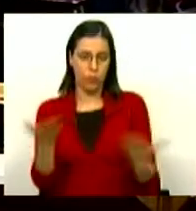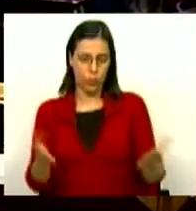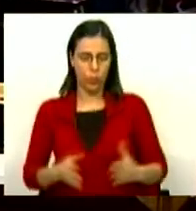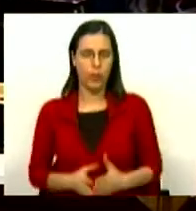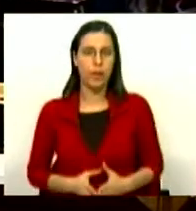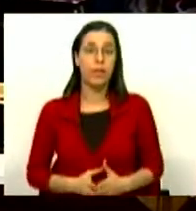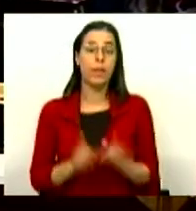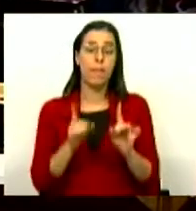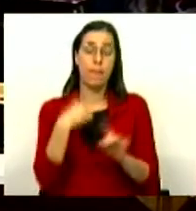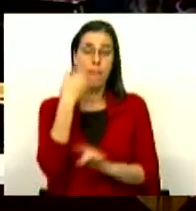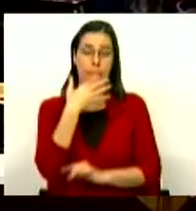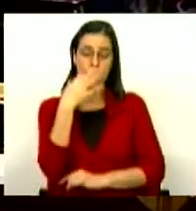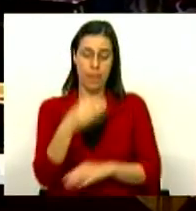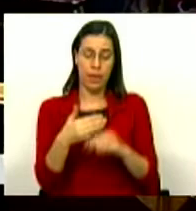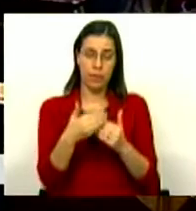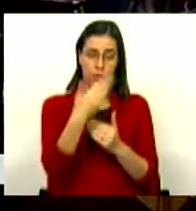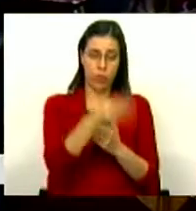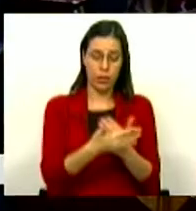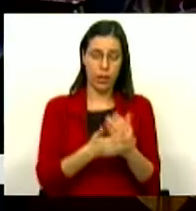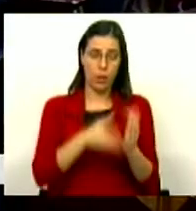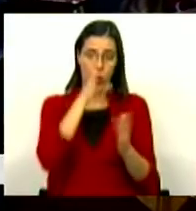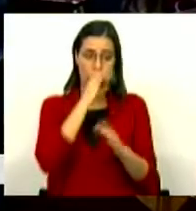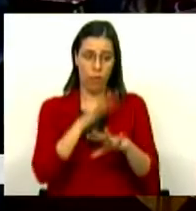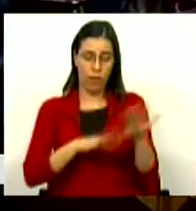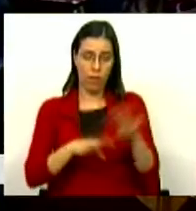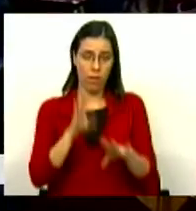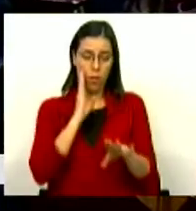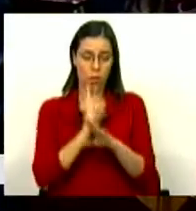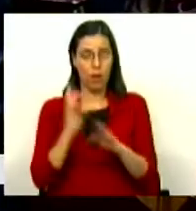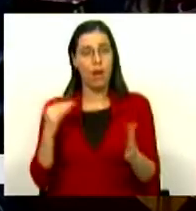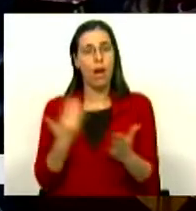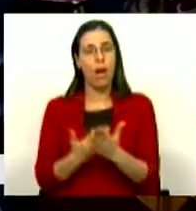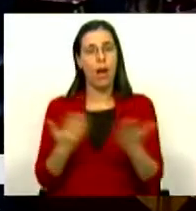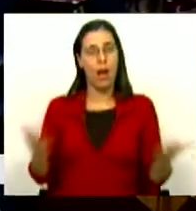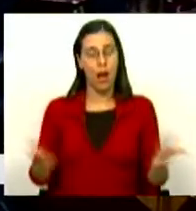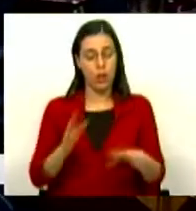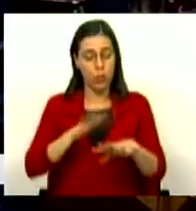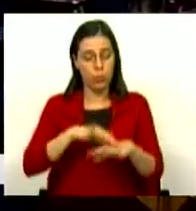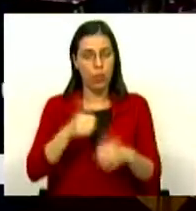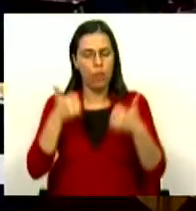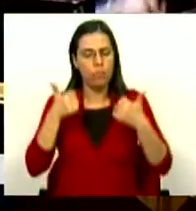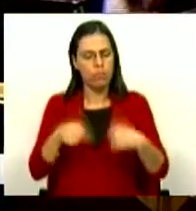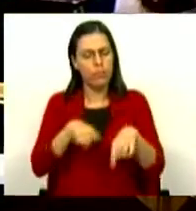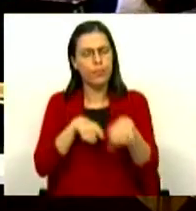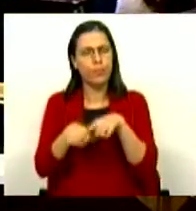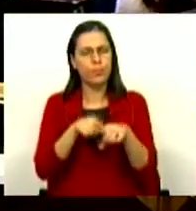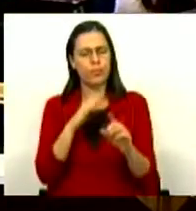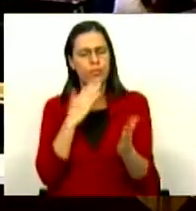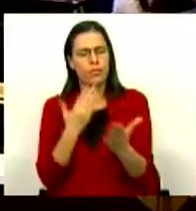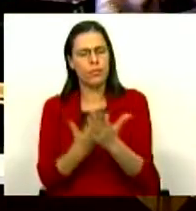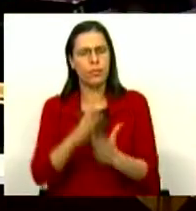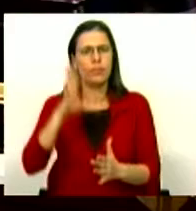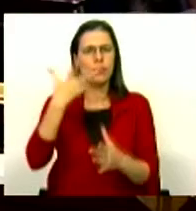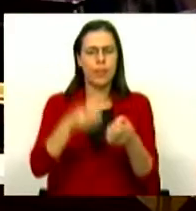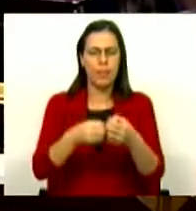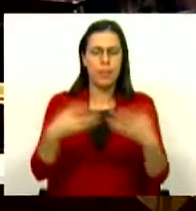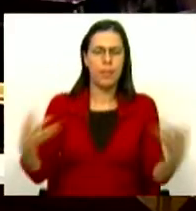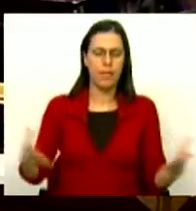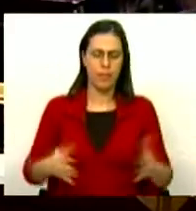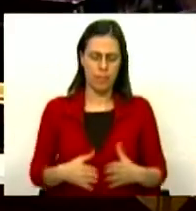E a credibilidade externa que o Governo construiu nos últimos anos, fruto das boas políticas que permitiram ao país crescer